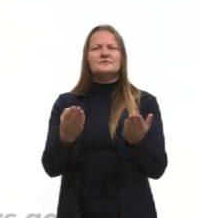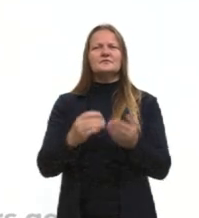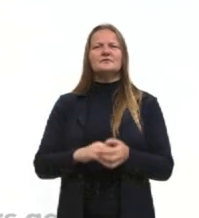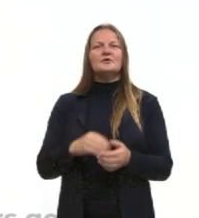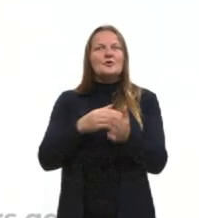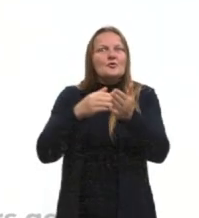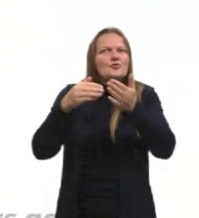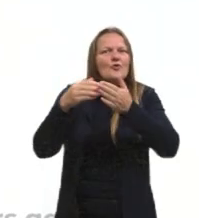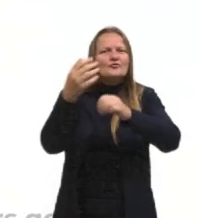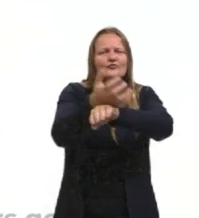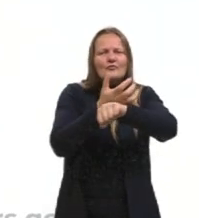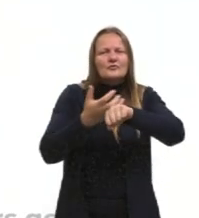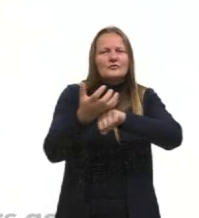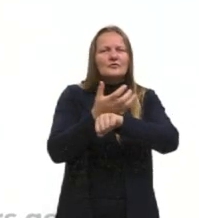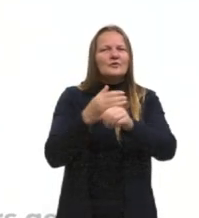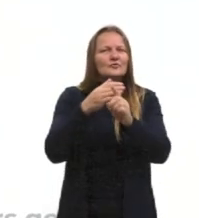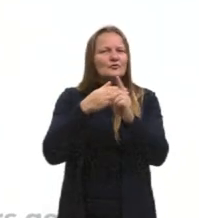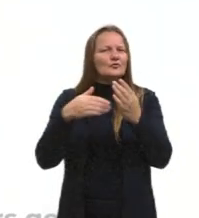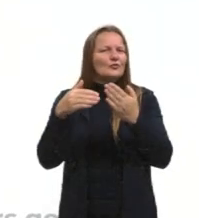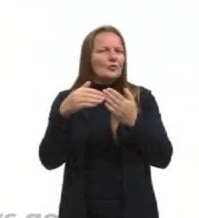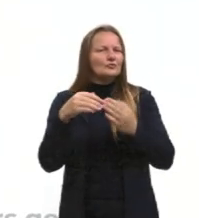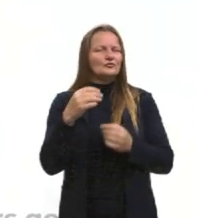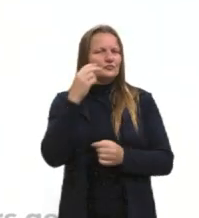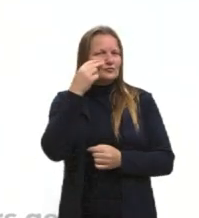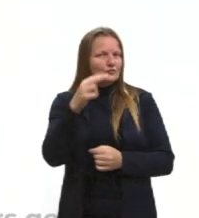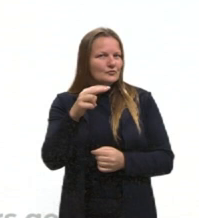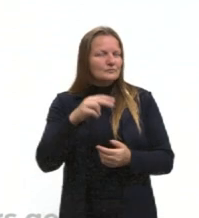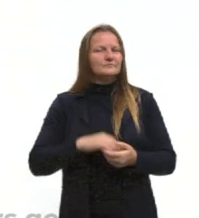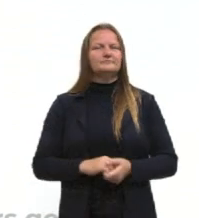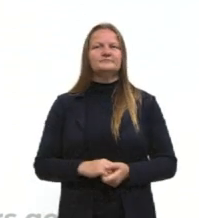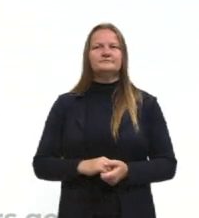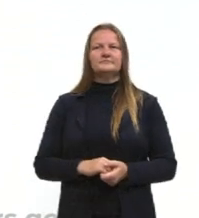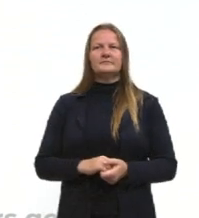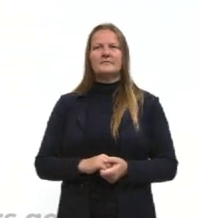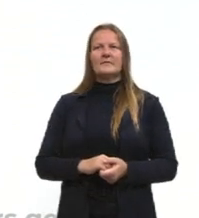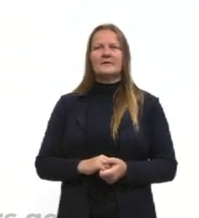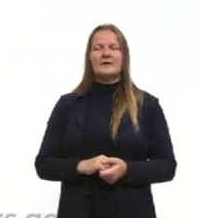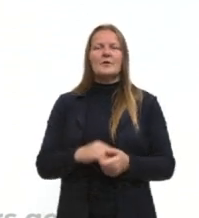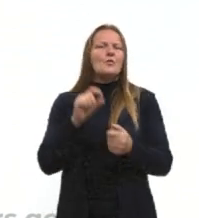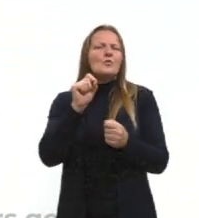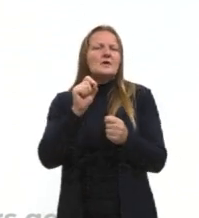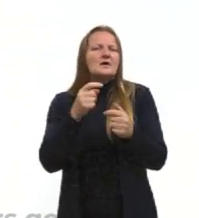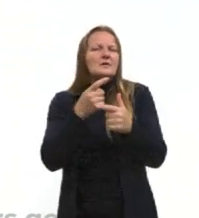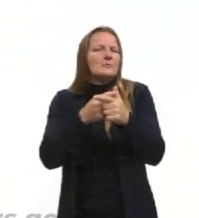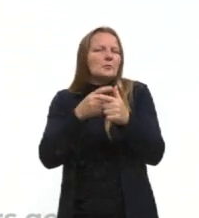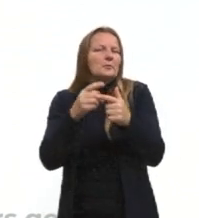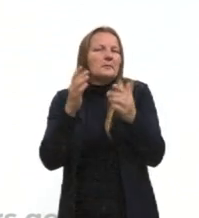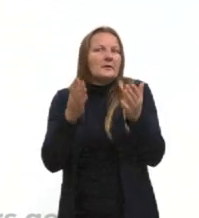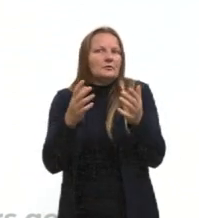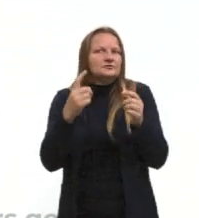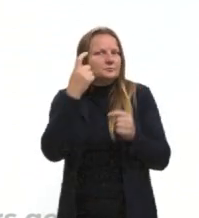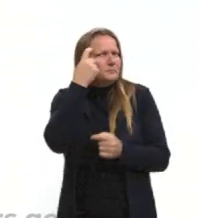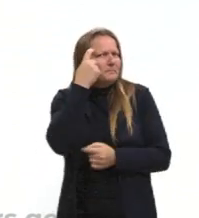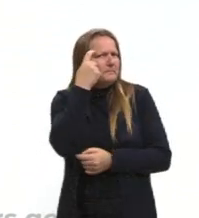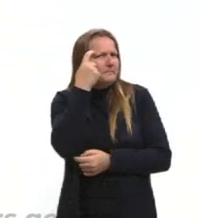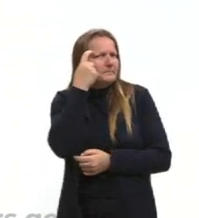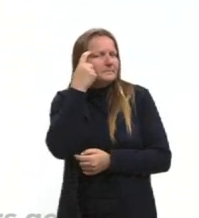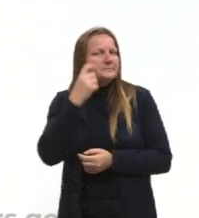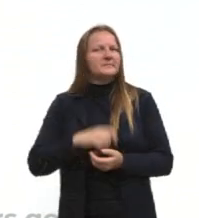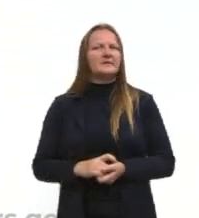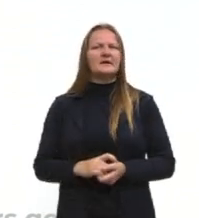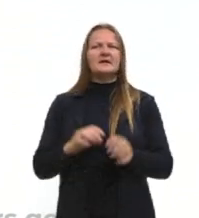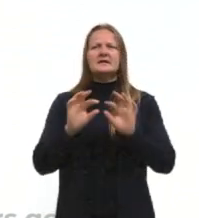todos os componentes curriculares, né? Vamos lá. Vamos partir do problema da nossa aula, que é o seguinte. É comum